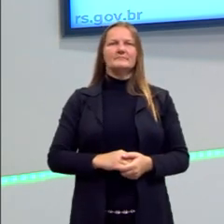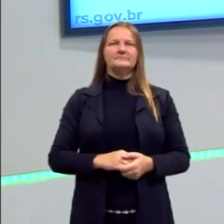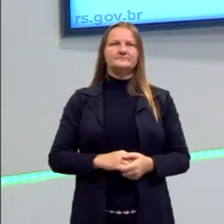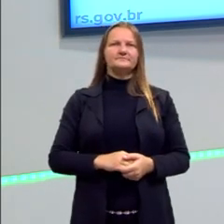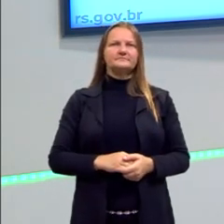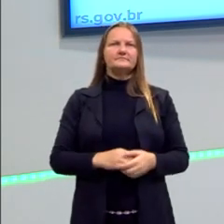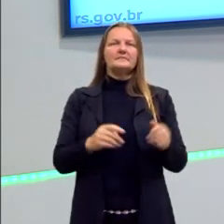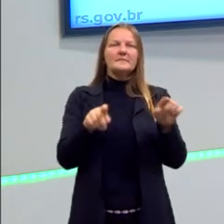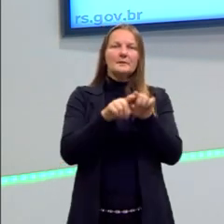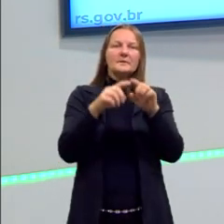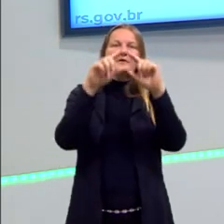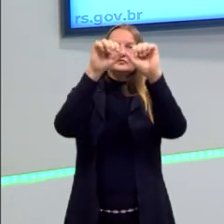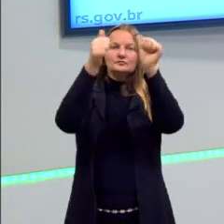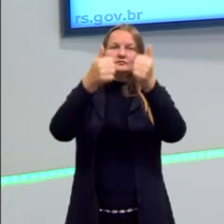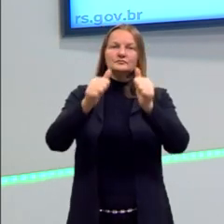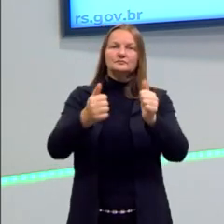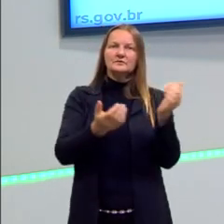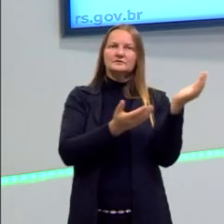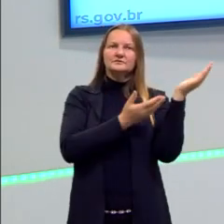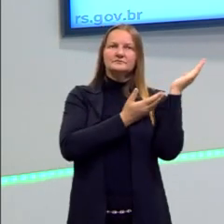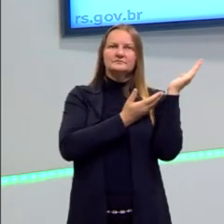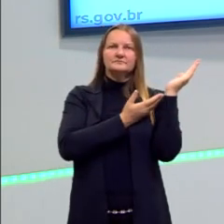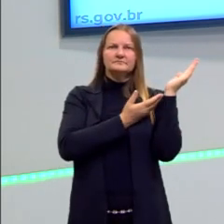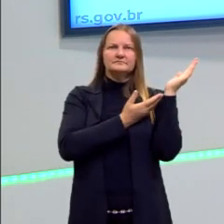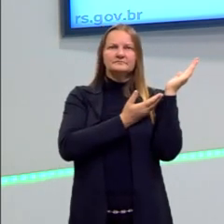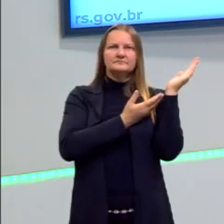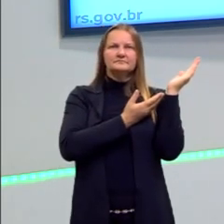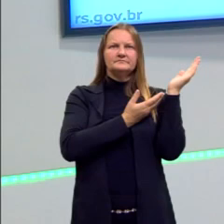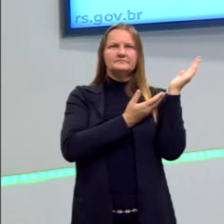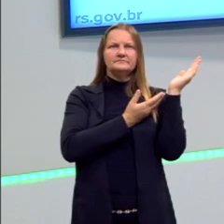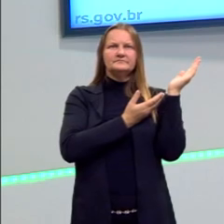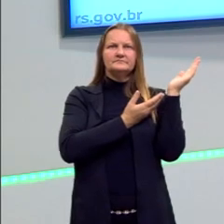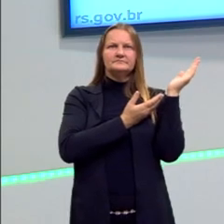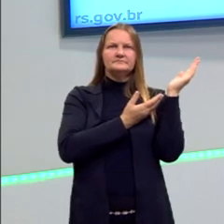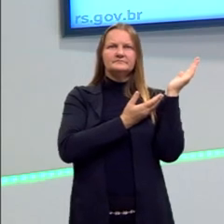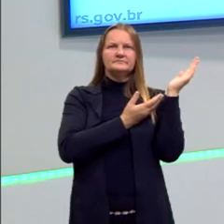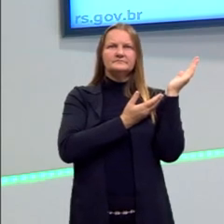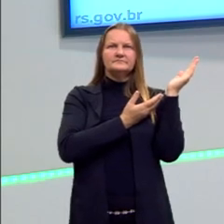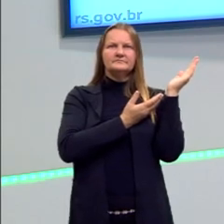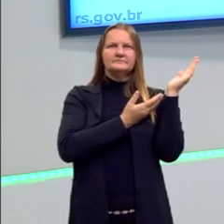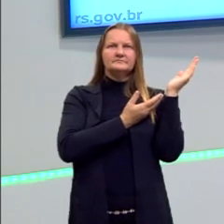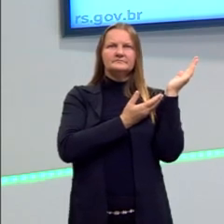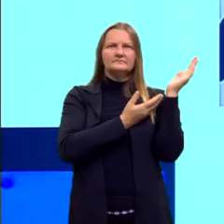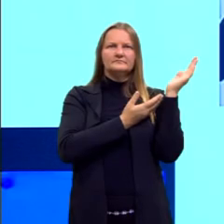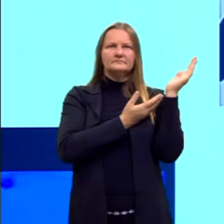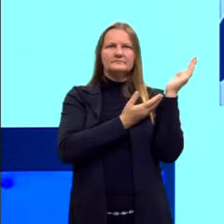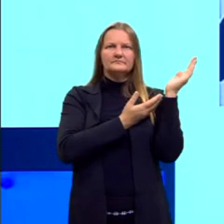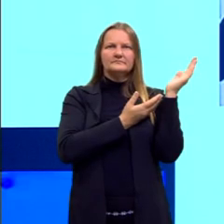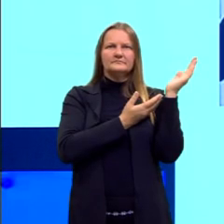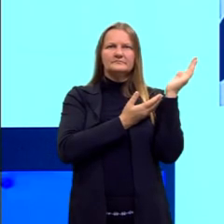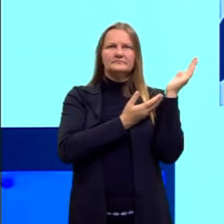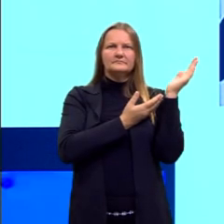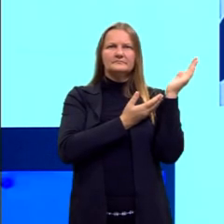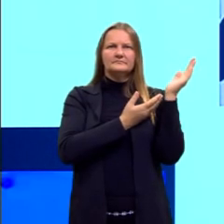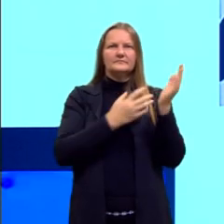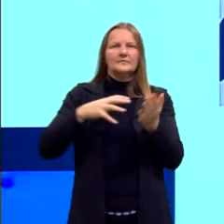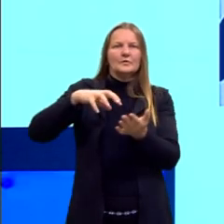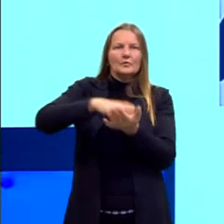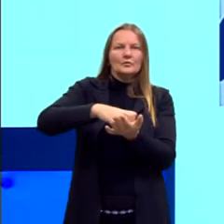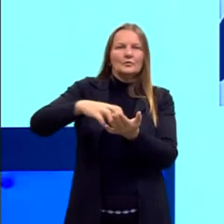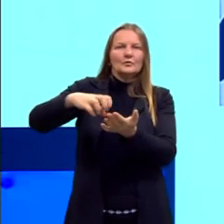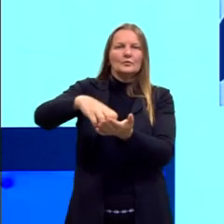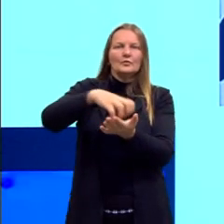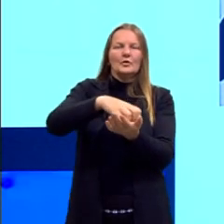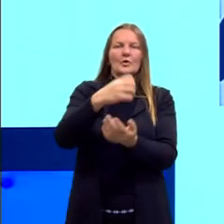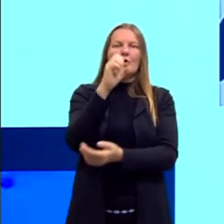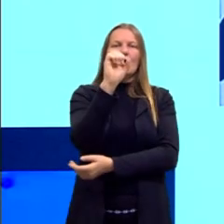Aqui eu trago também imagem desse touro aqui, Essa representante, essa ocupação que ocorreu em 2008